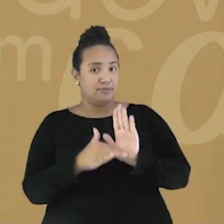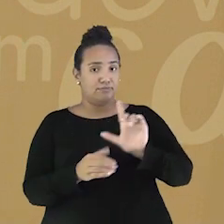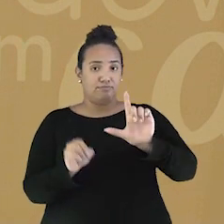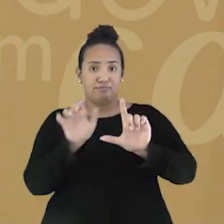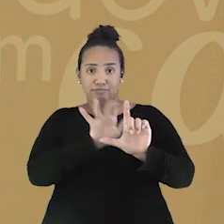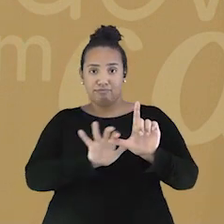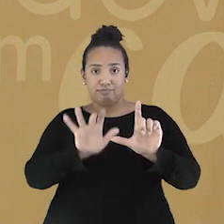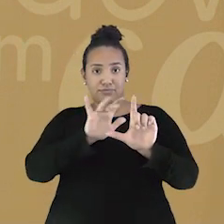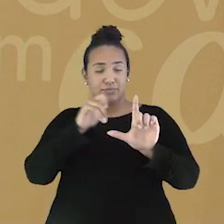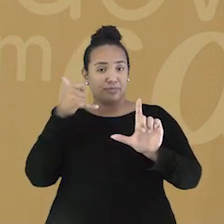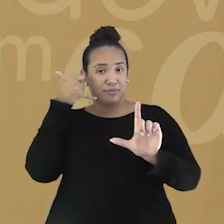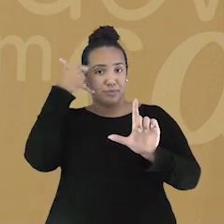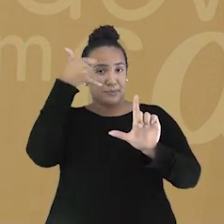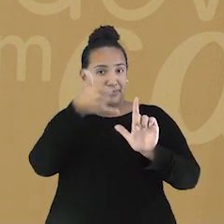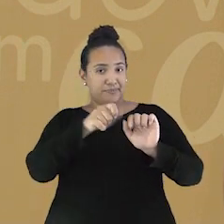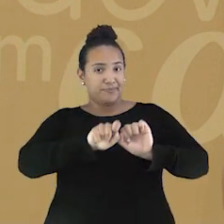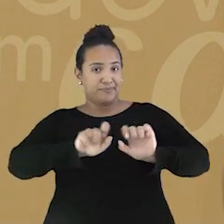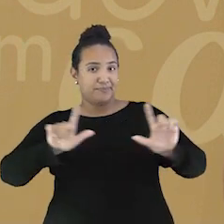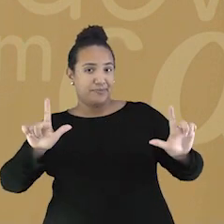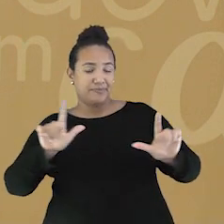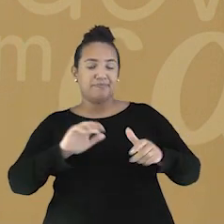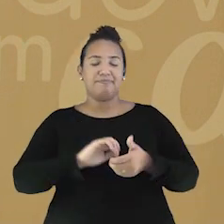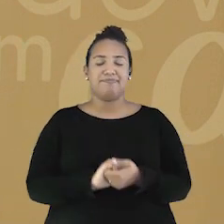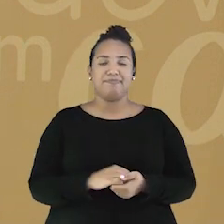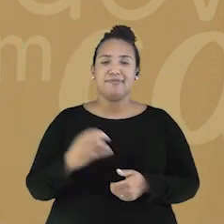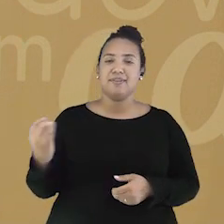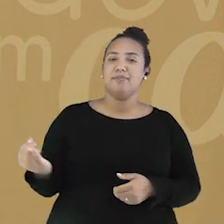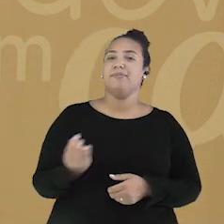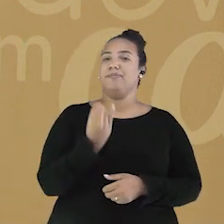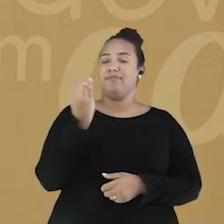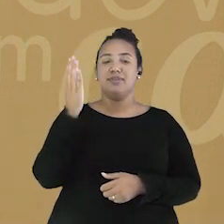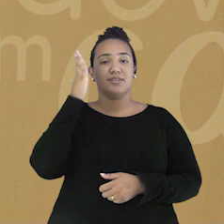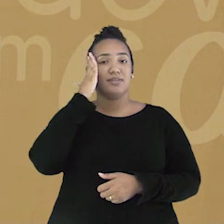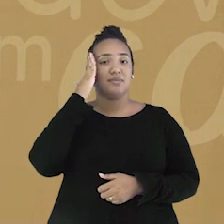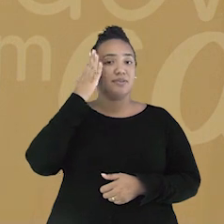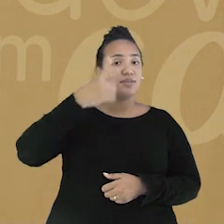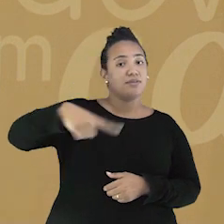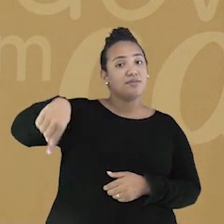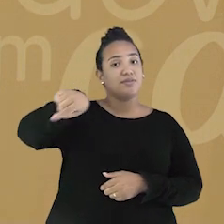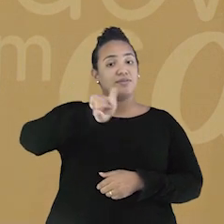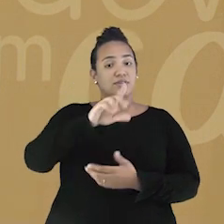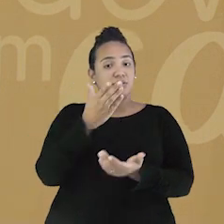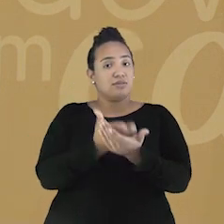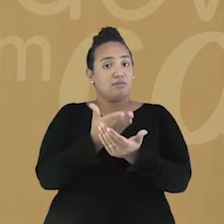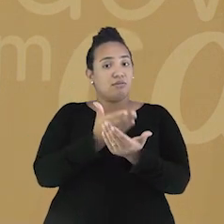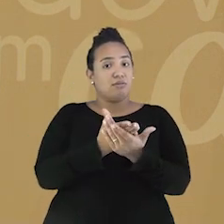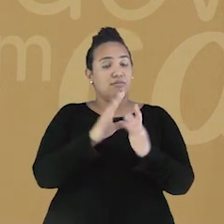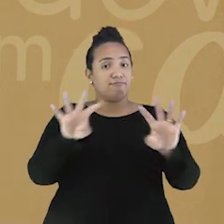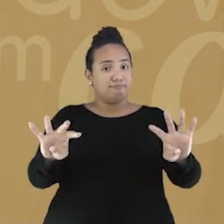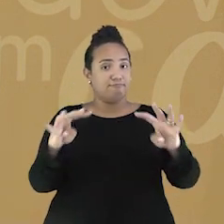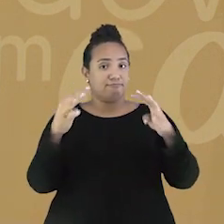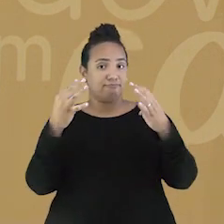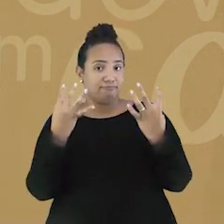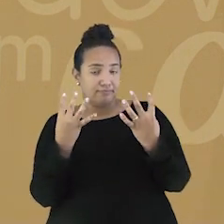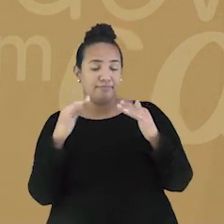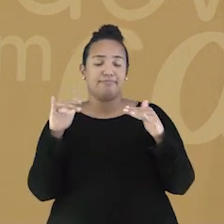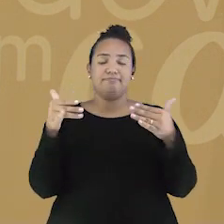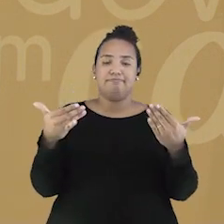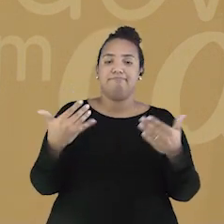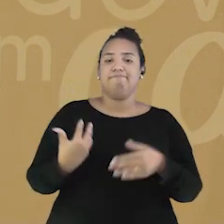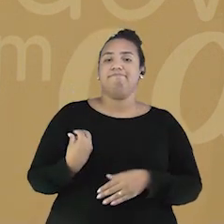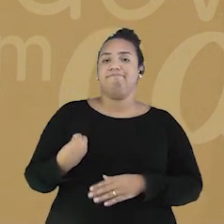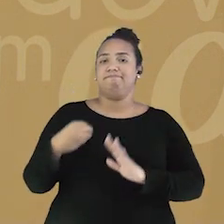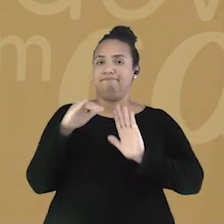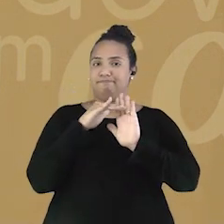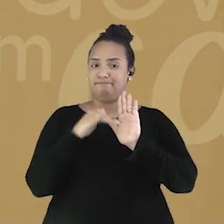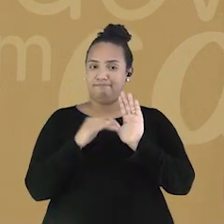usando o QR Code que aparece na tela. É muito importante sabermos que você está acompanhando a nossa aula, por isso não deixe